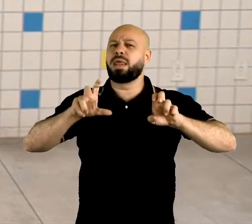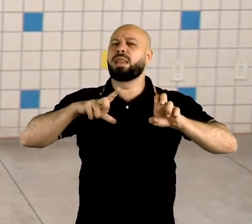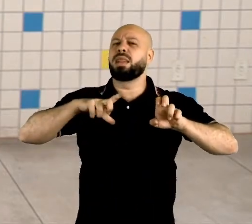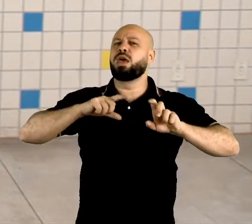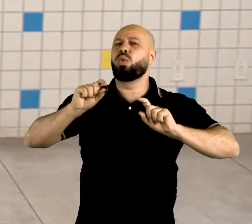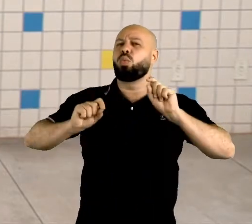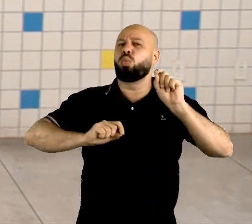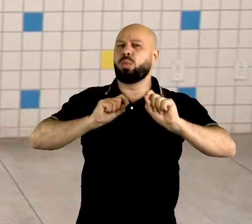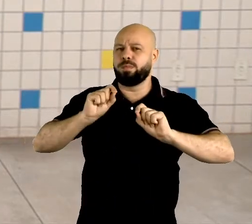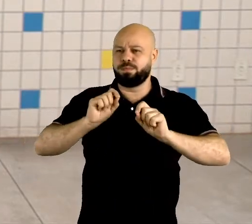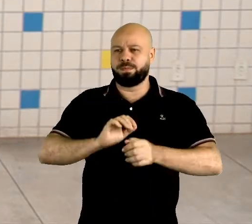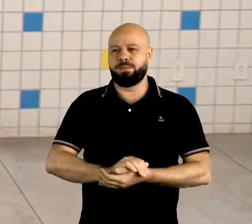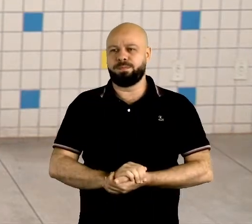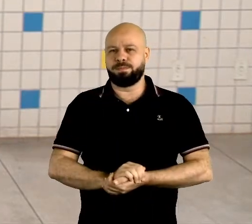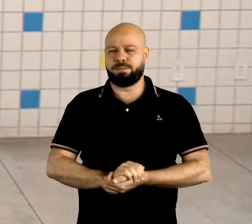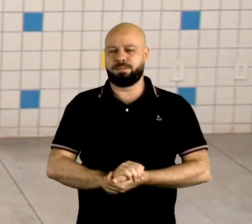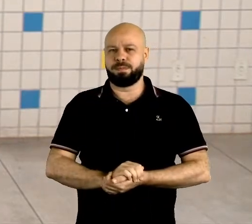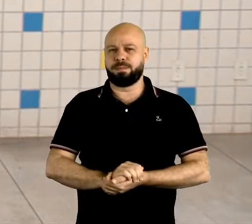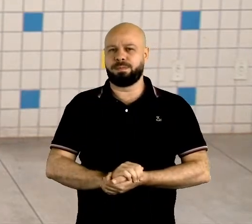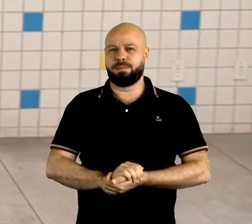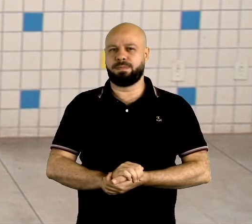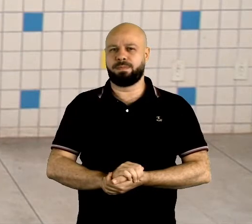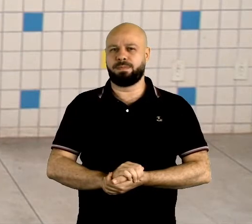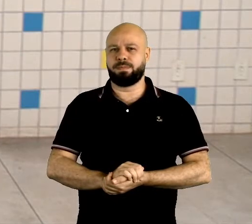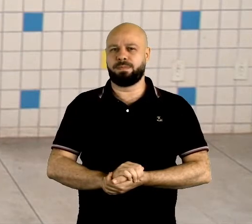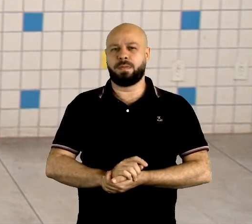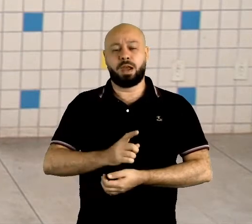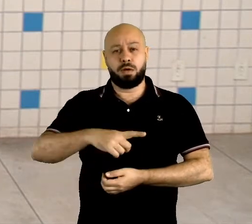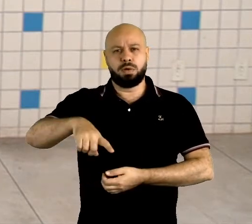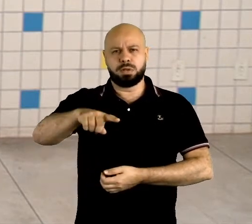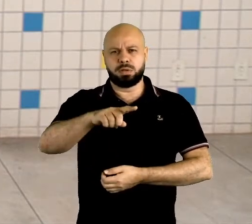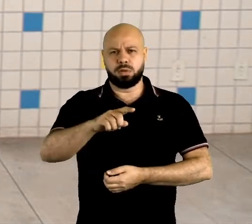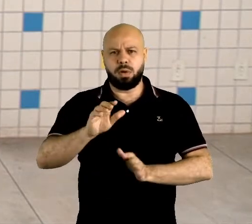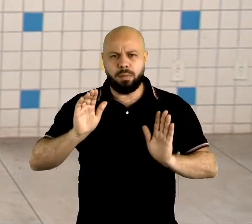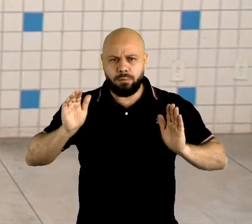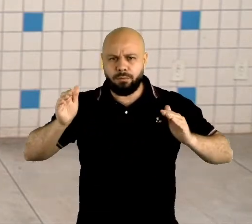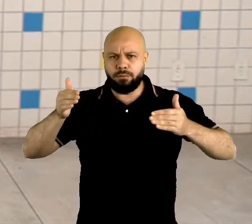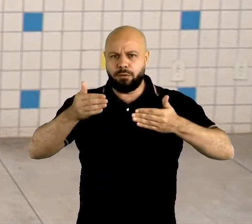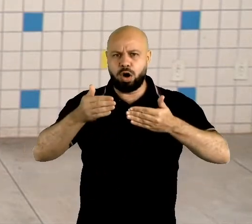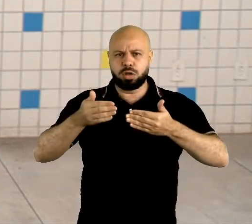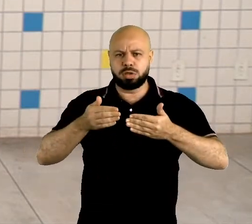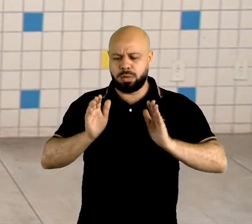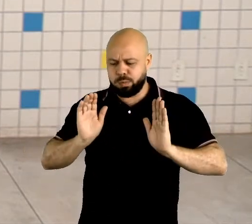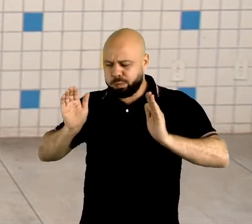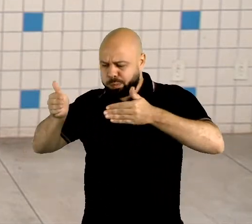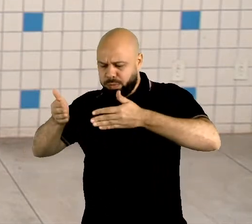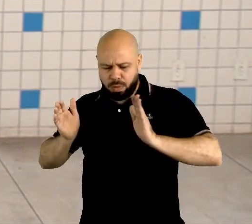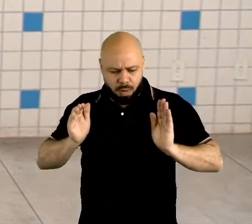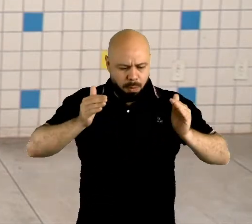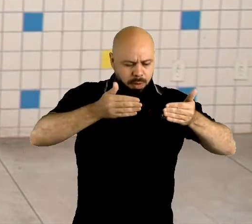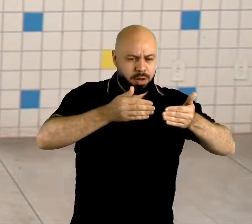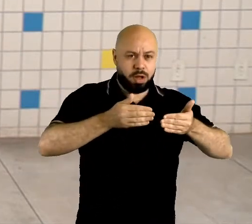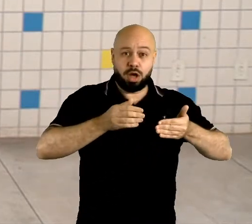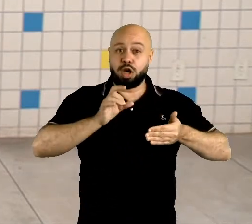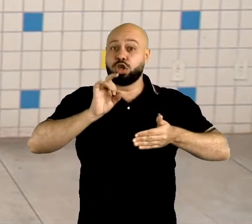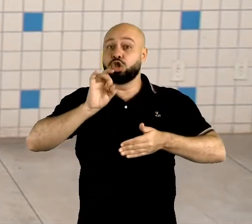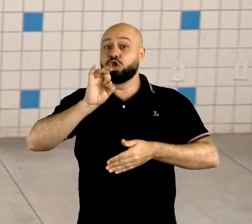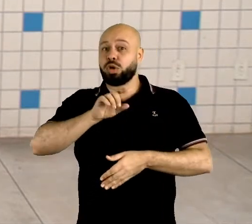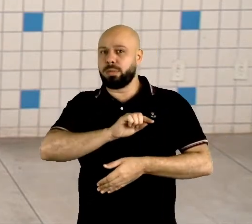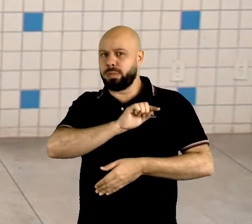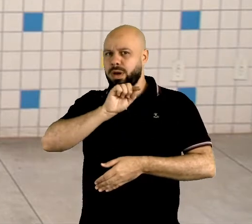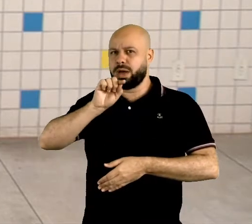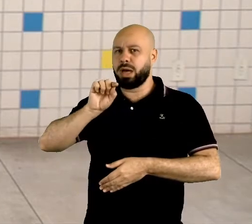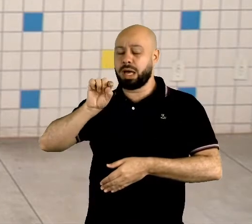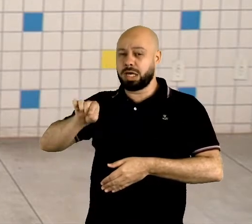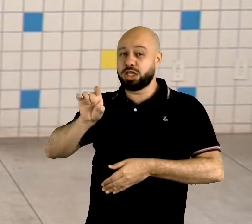diferenças, eu gostaria que vocês centralizassem esse termo inglês britânico somente para o inglês falado